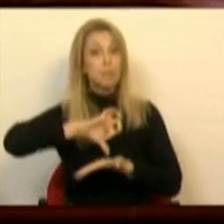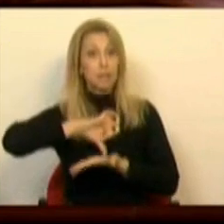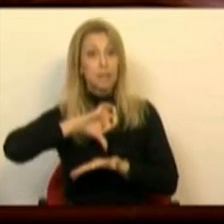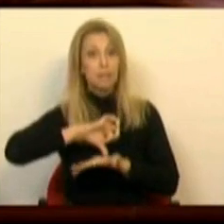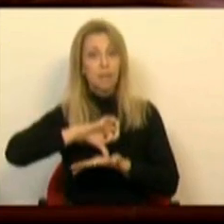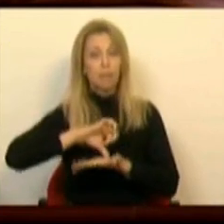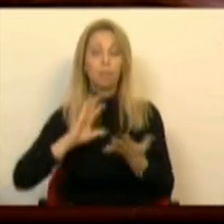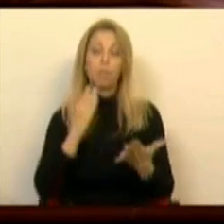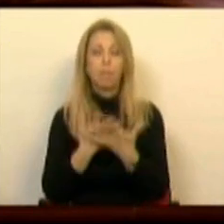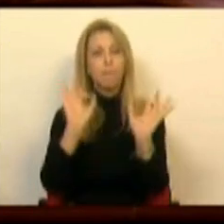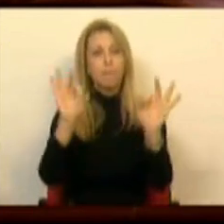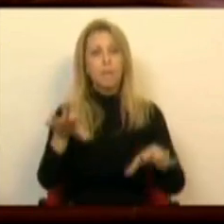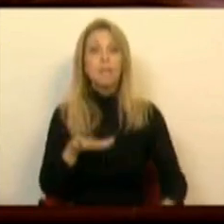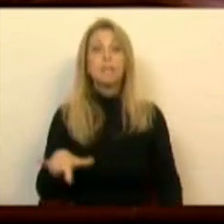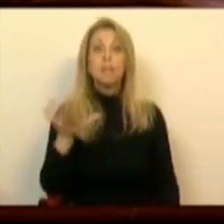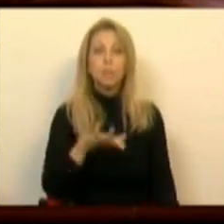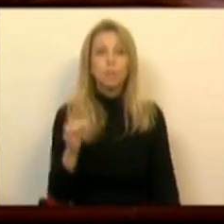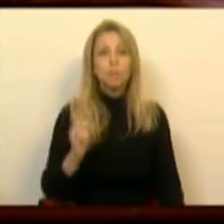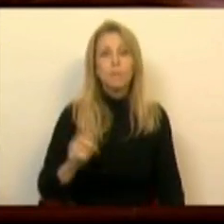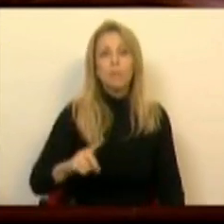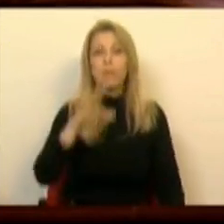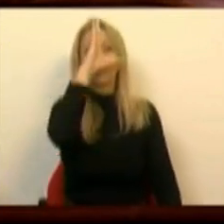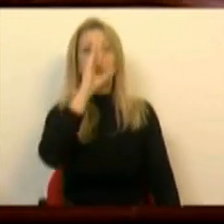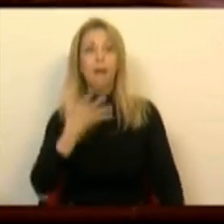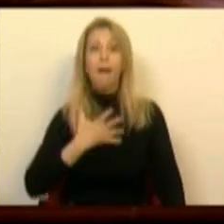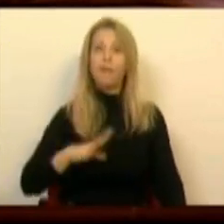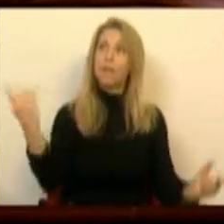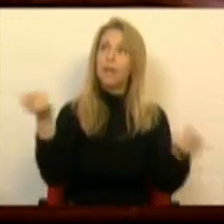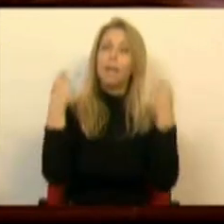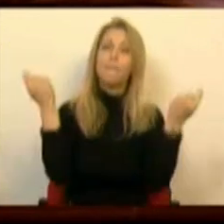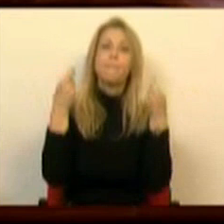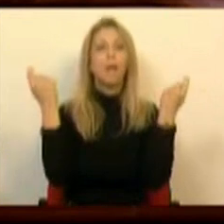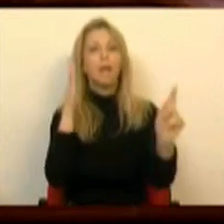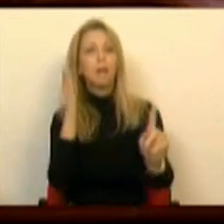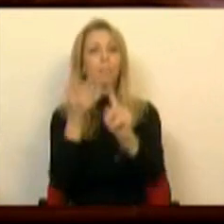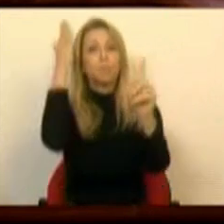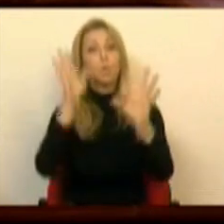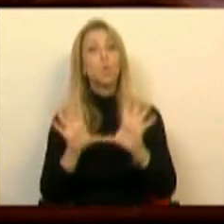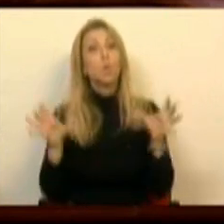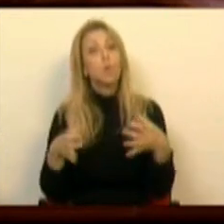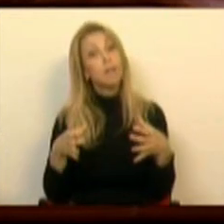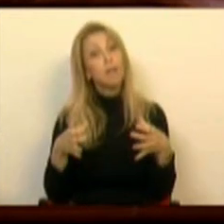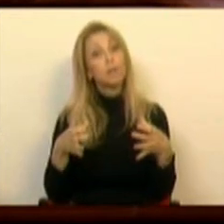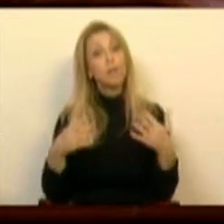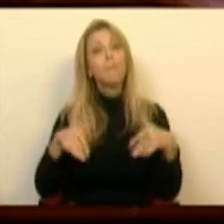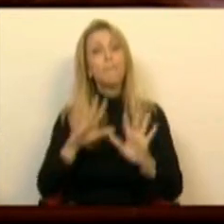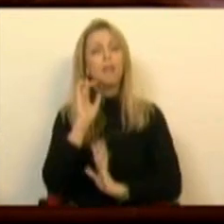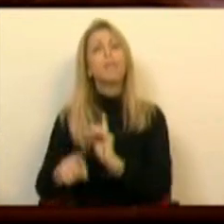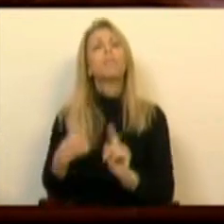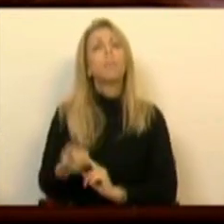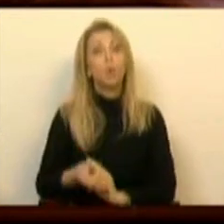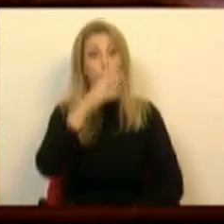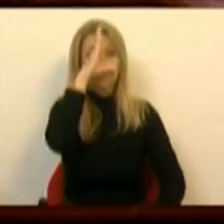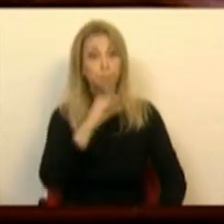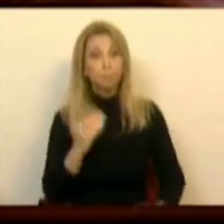acabará com a situação de, muitas vezes, o Estado querer fazer campanhas dirigidas às comunidades, mas depois não